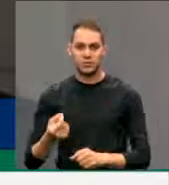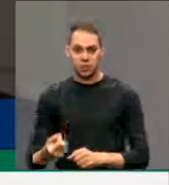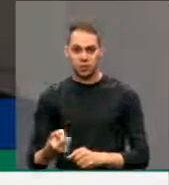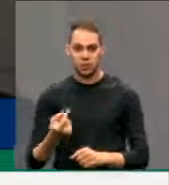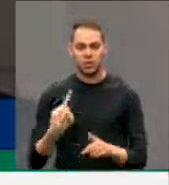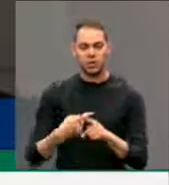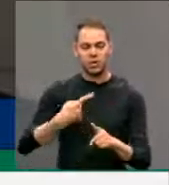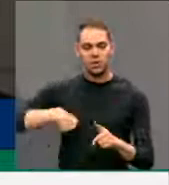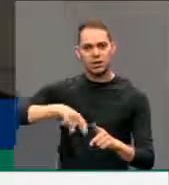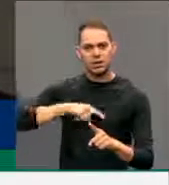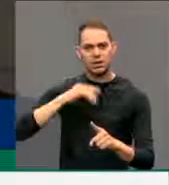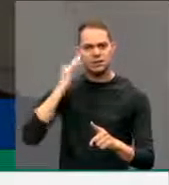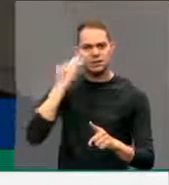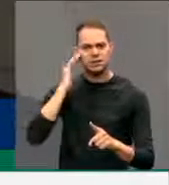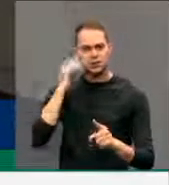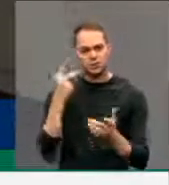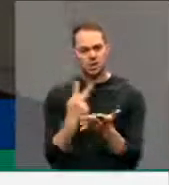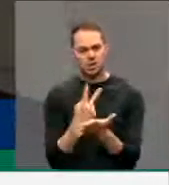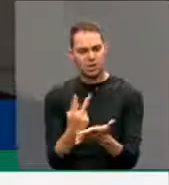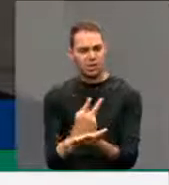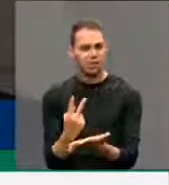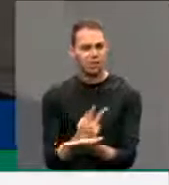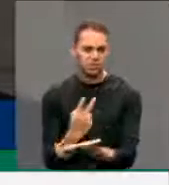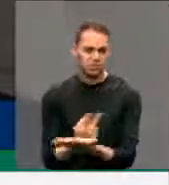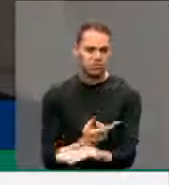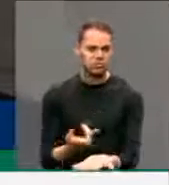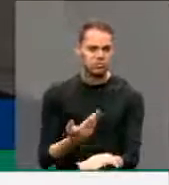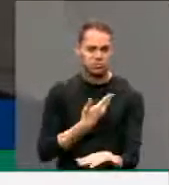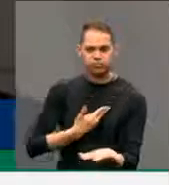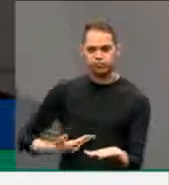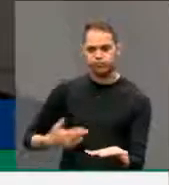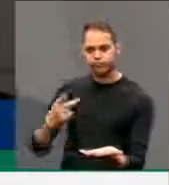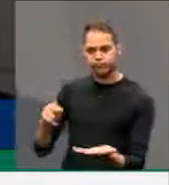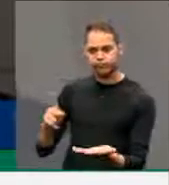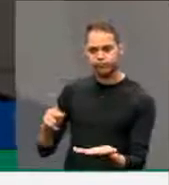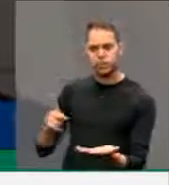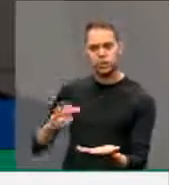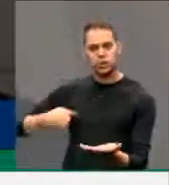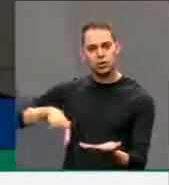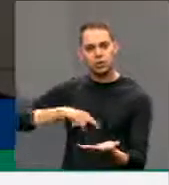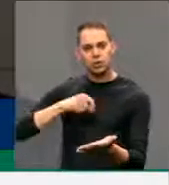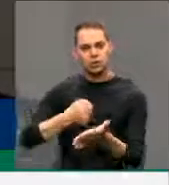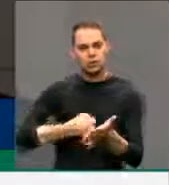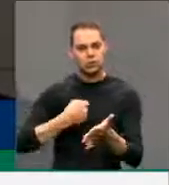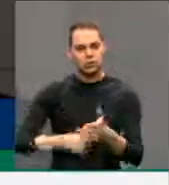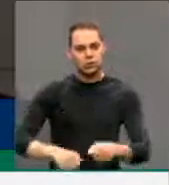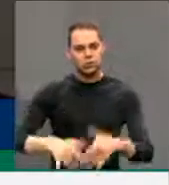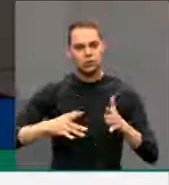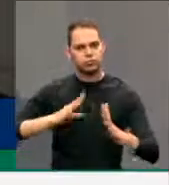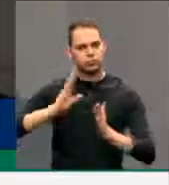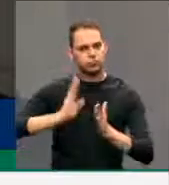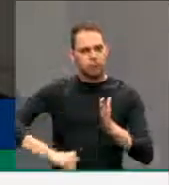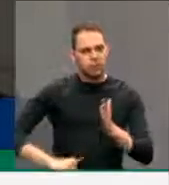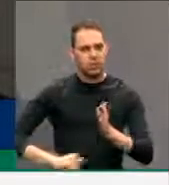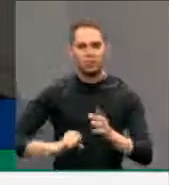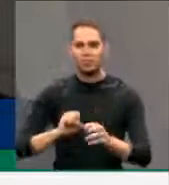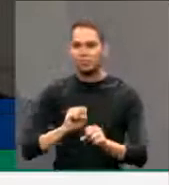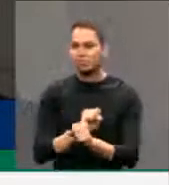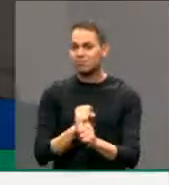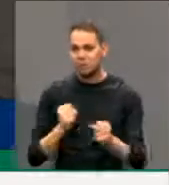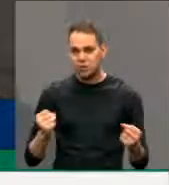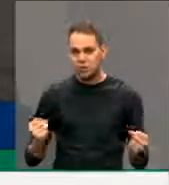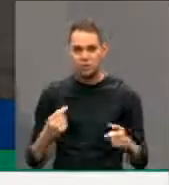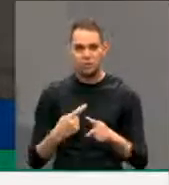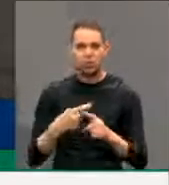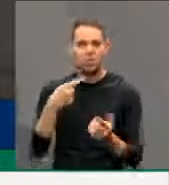nosso entendimento são vetos equivocados da parte do governo e que nós lutaríamos no plenário para derrubá-los, não tendo sido possível em